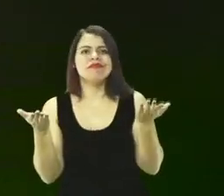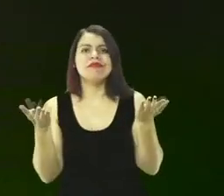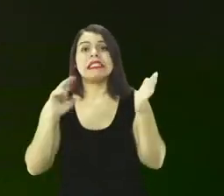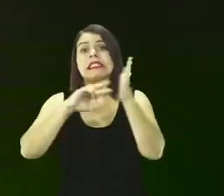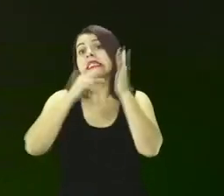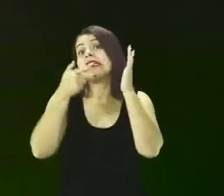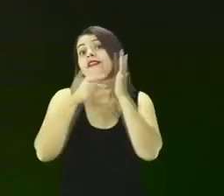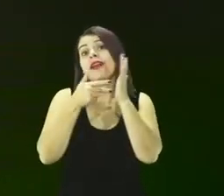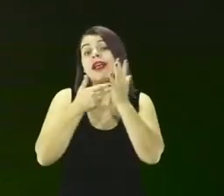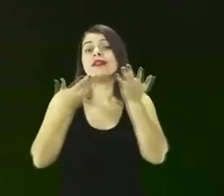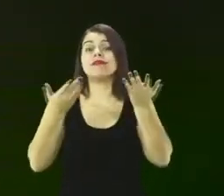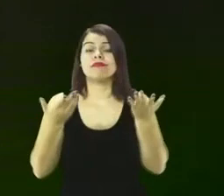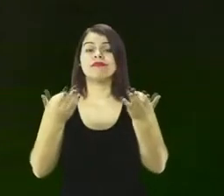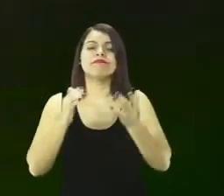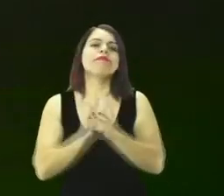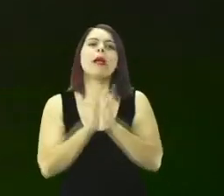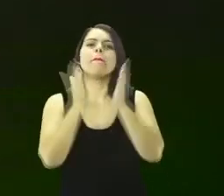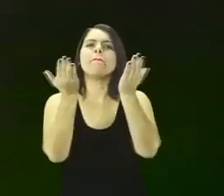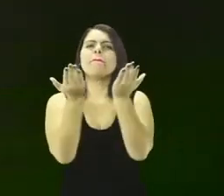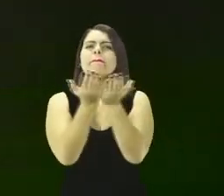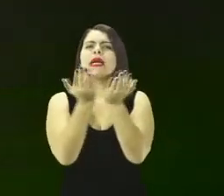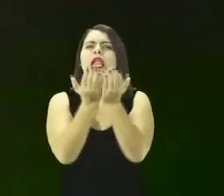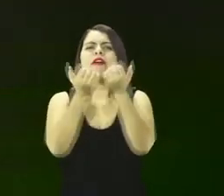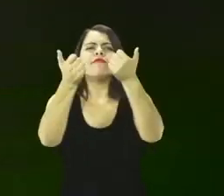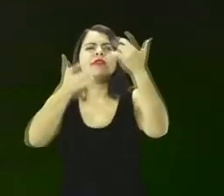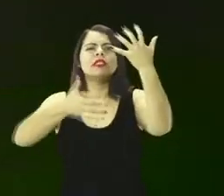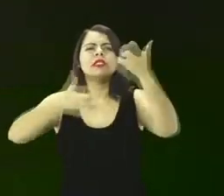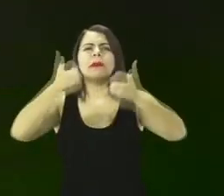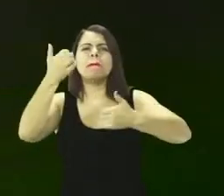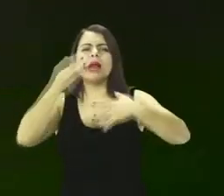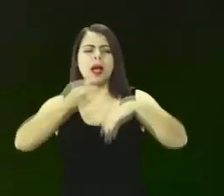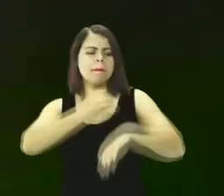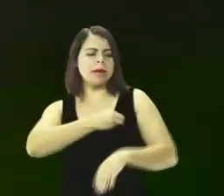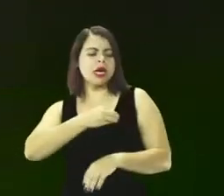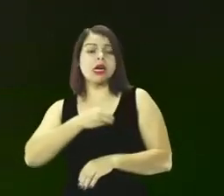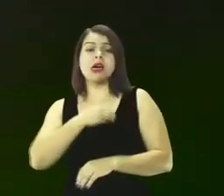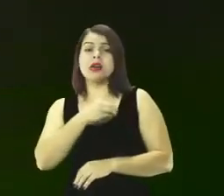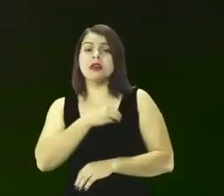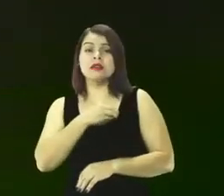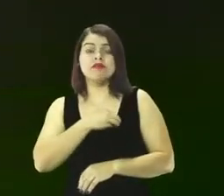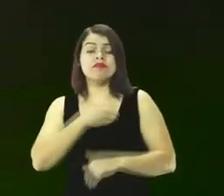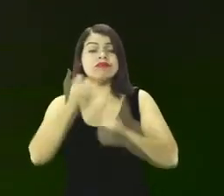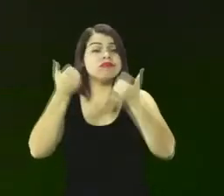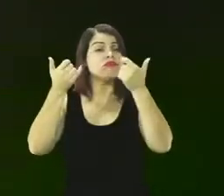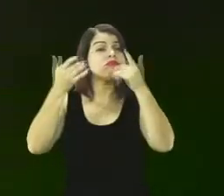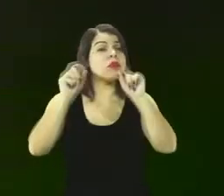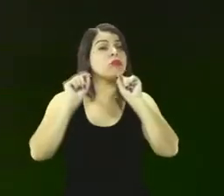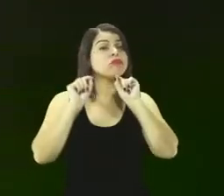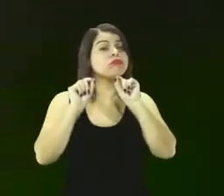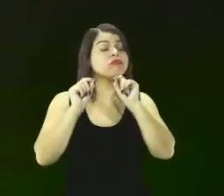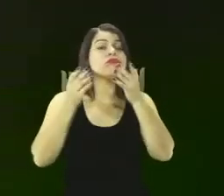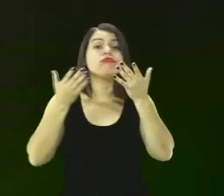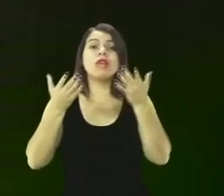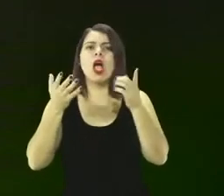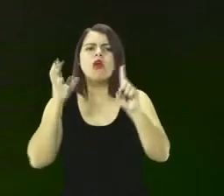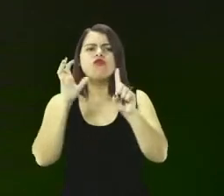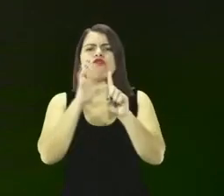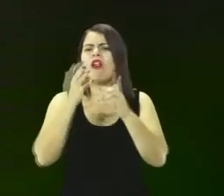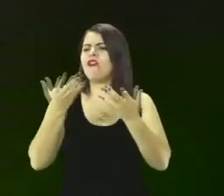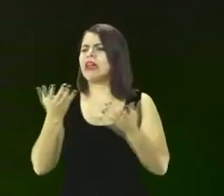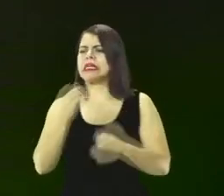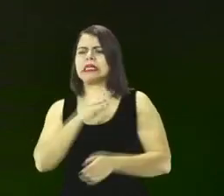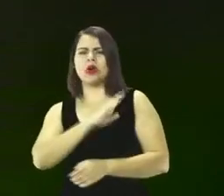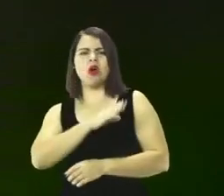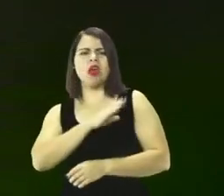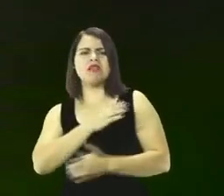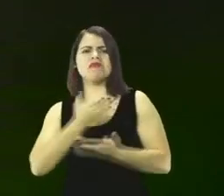Então, quando a palavra de Deus fala sobre o pecado, Ele está dizendo sobre esta influência no coração e na mente das